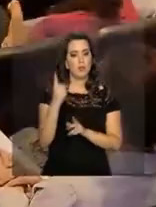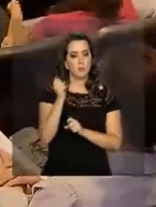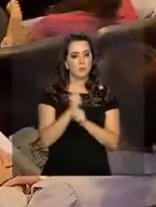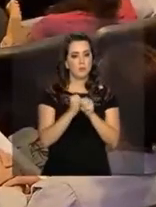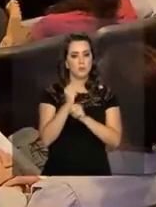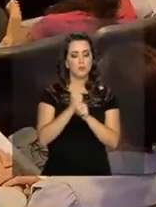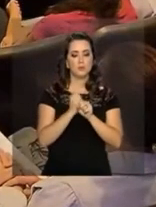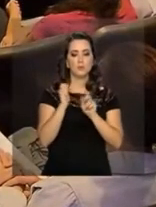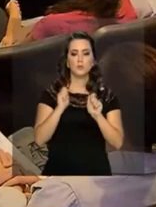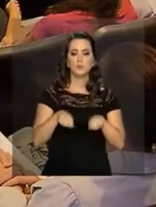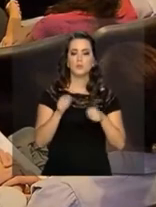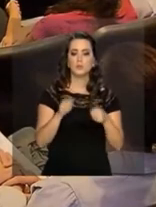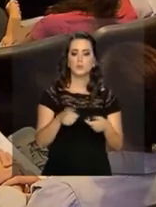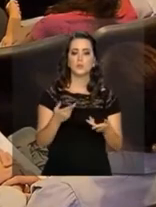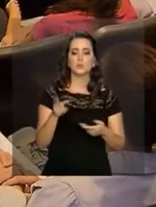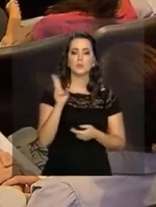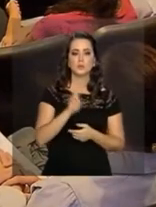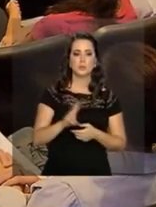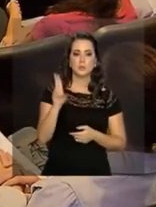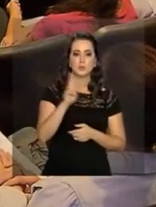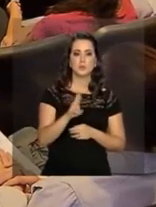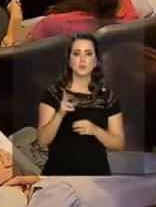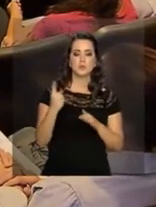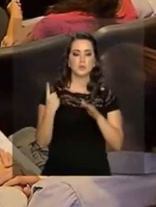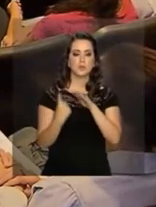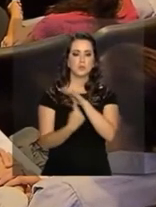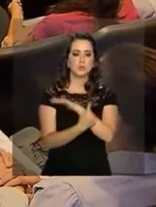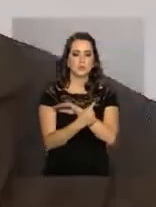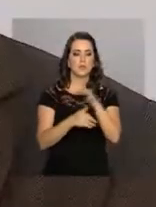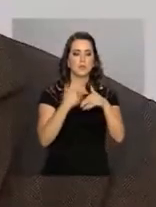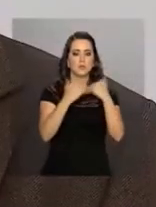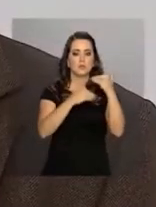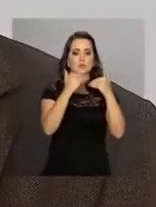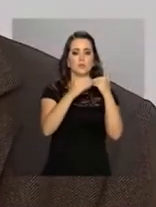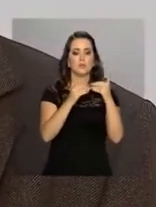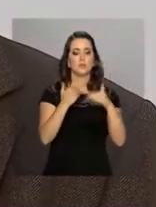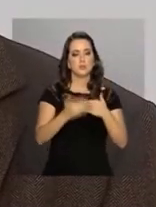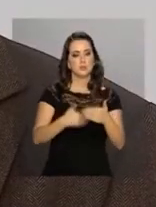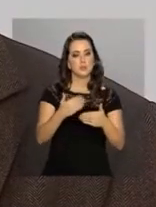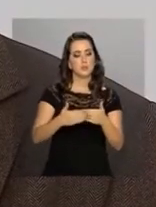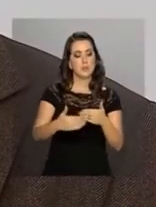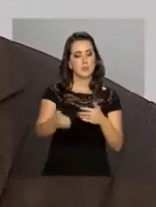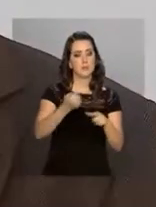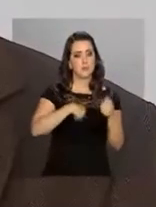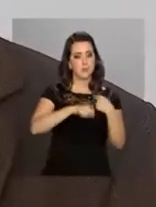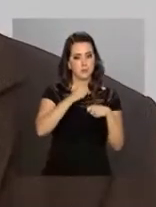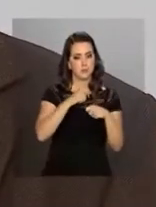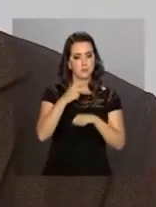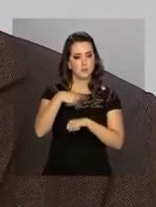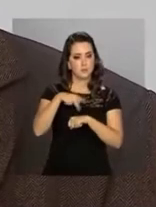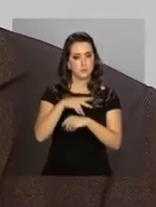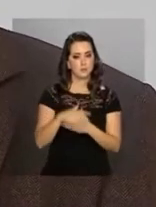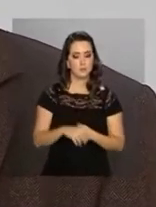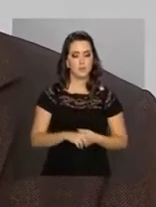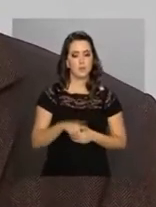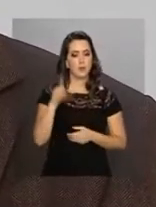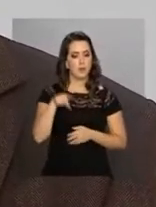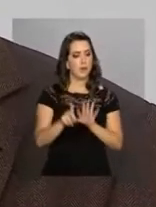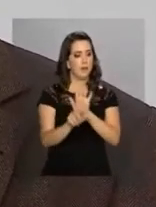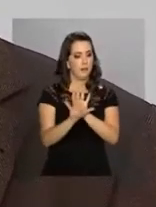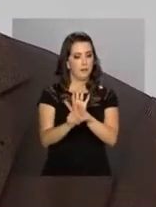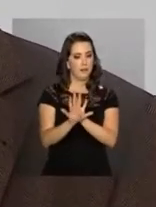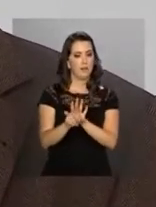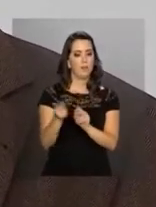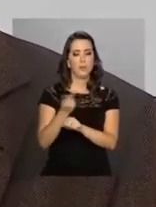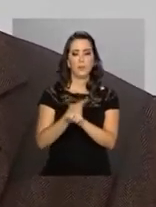um ano. Ela possibilita utilizar a migração como um vetor de crescimento e desenvolvimento econômico para o país. É uma lei